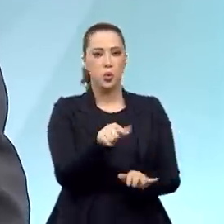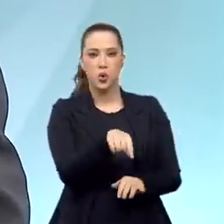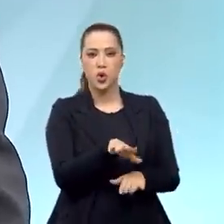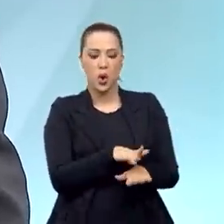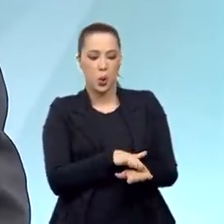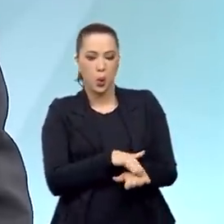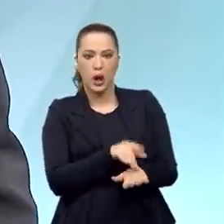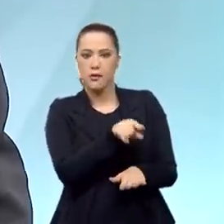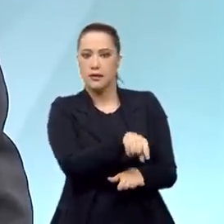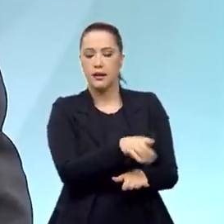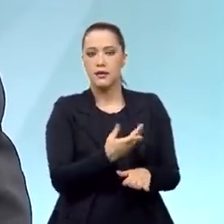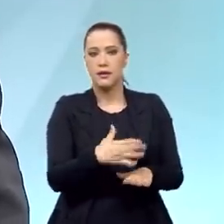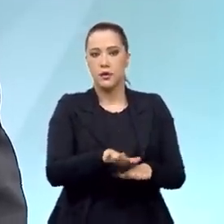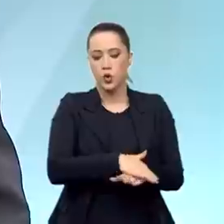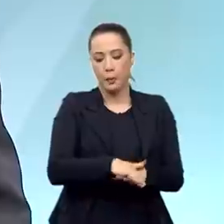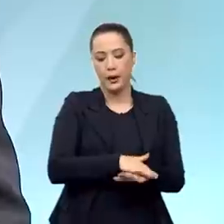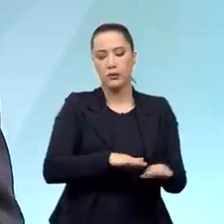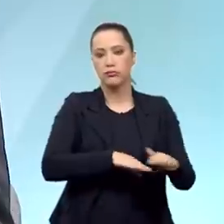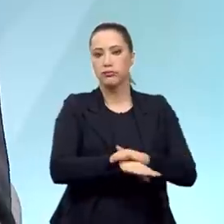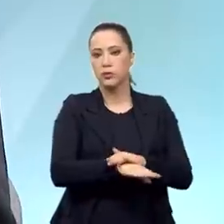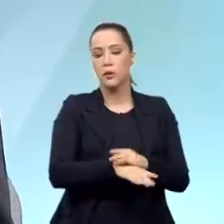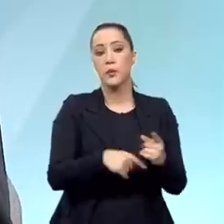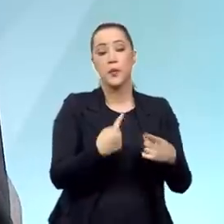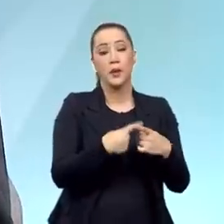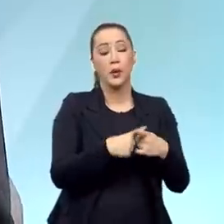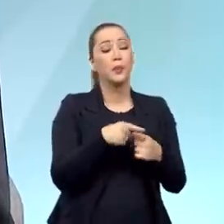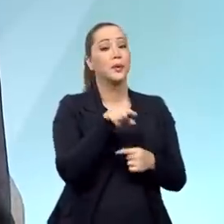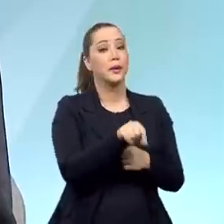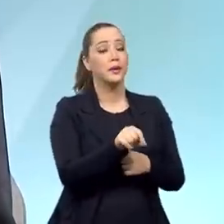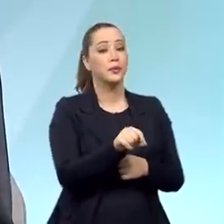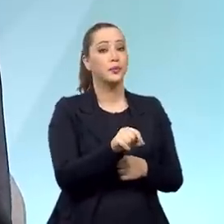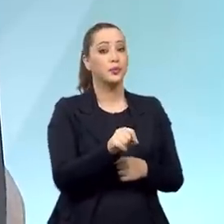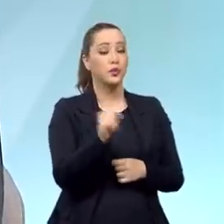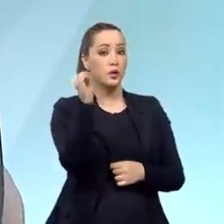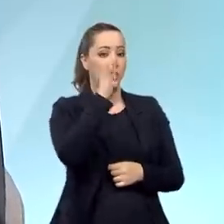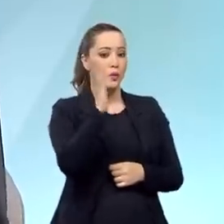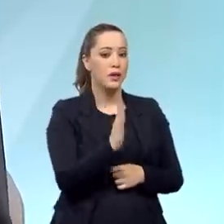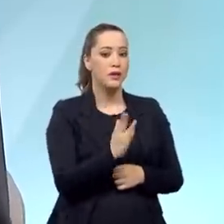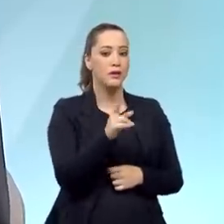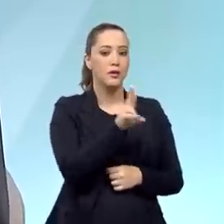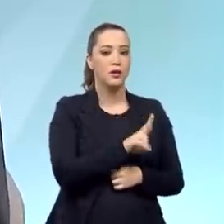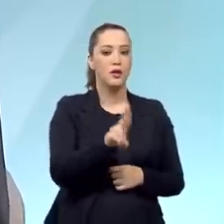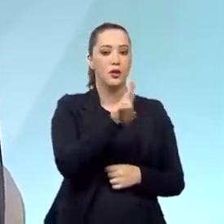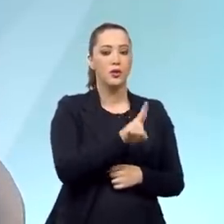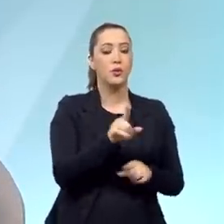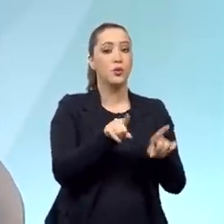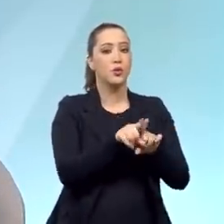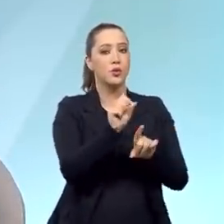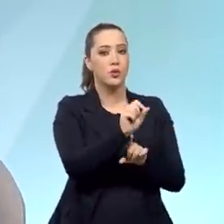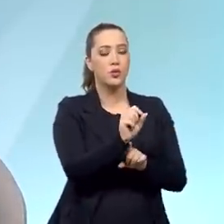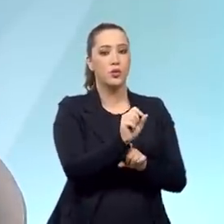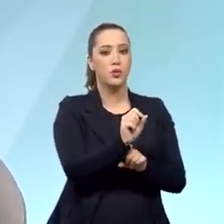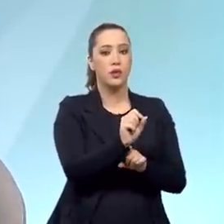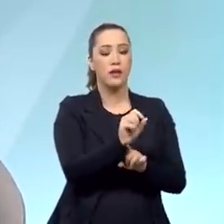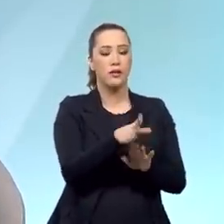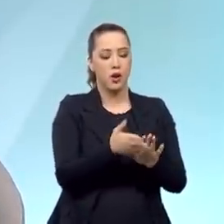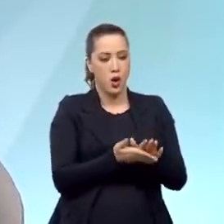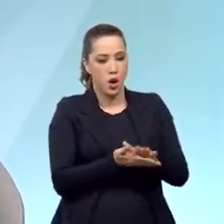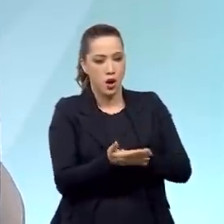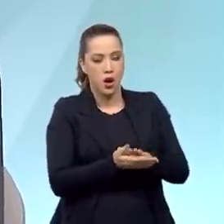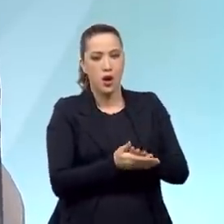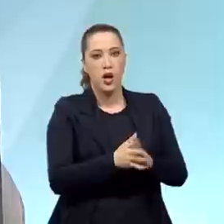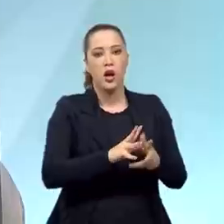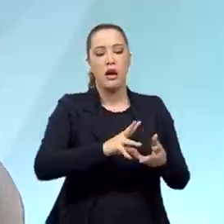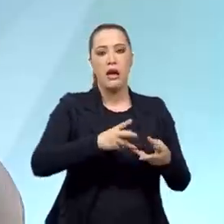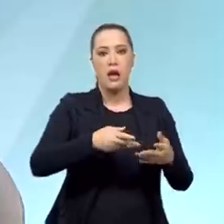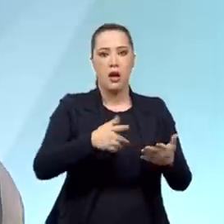grande dessas doenças. Isso se deveu ao fato do brasileiro colocar capim ou jornal junto